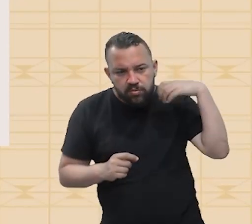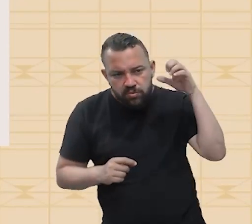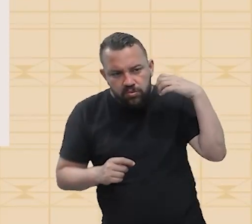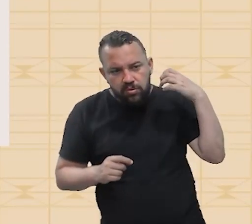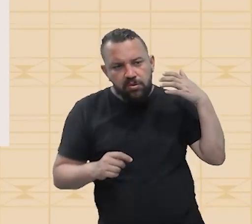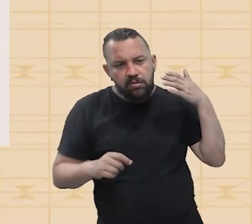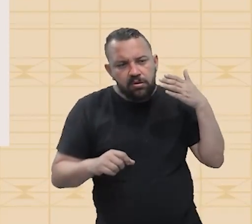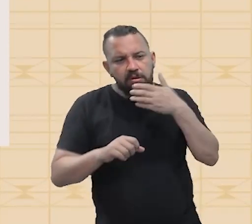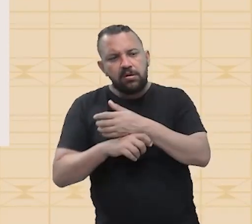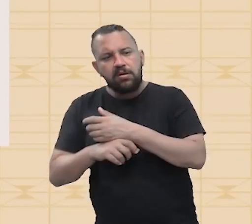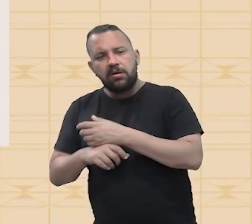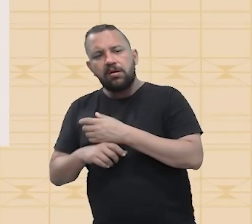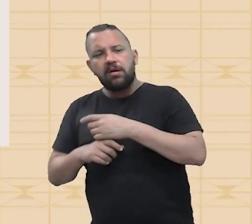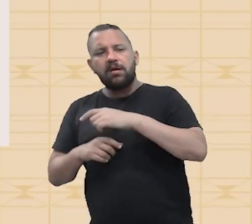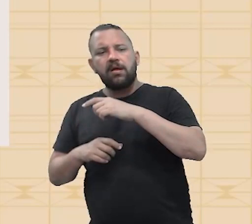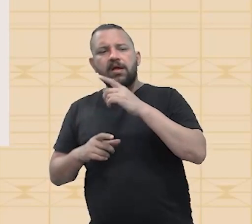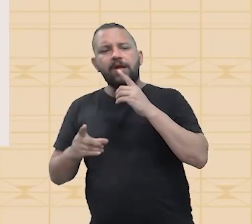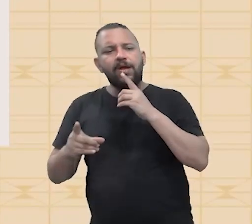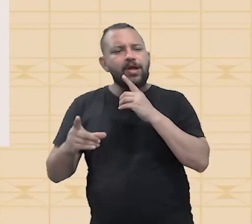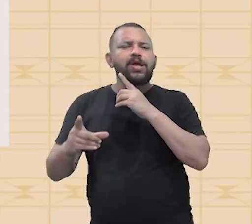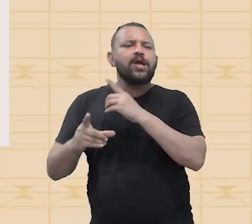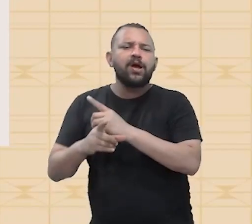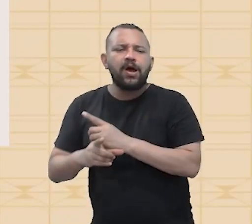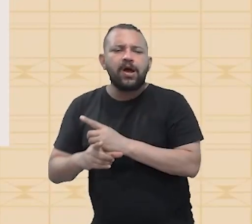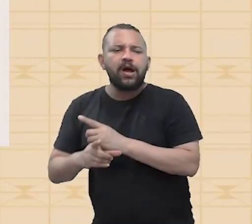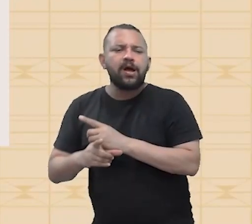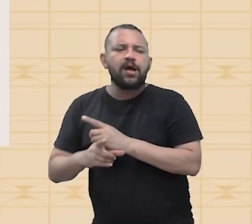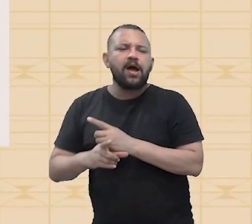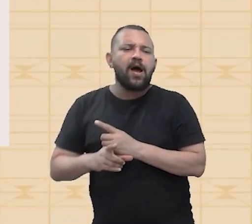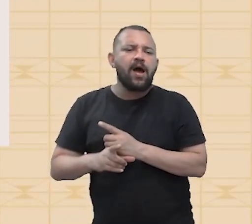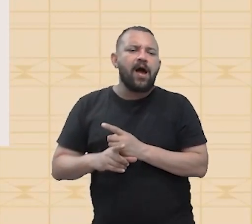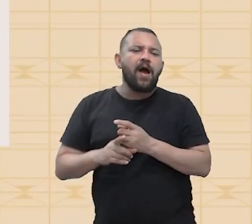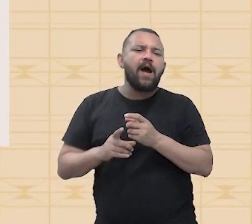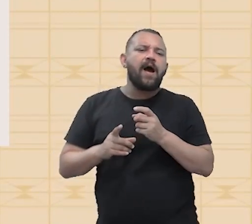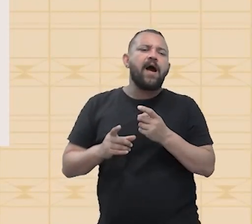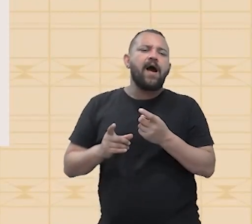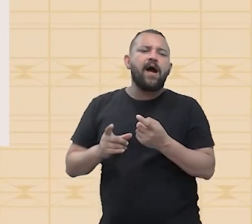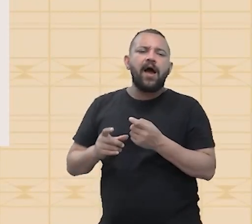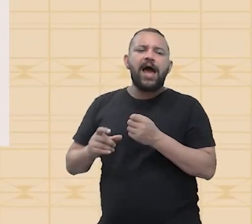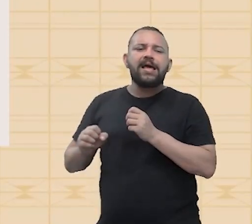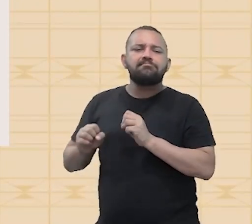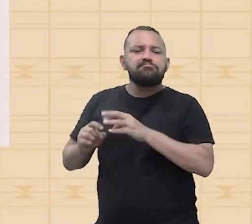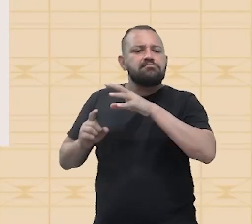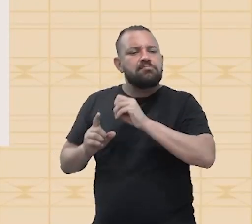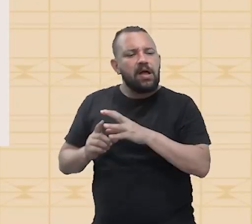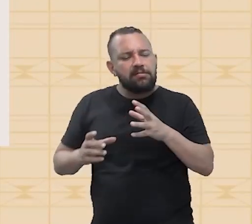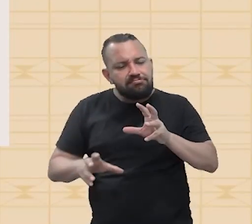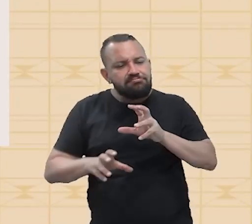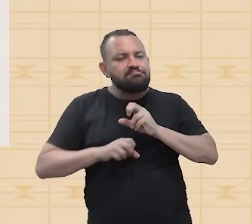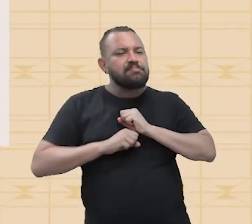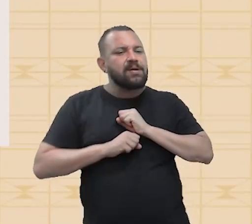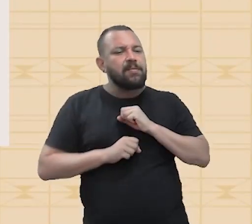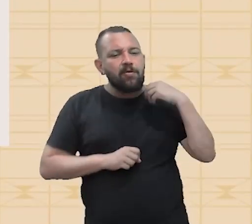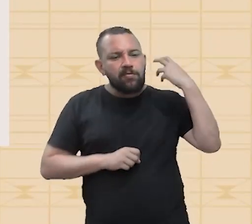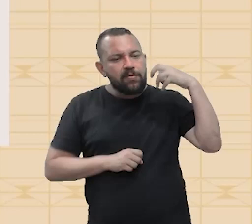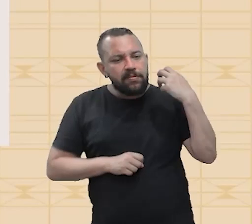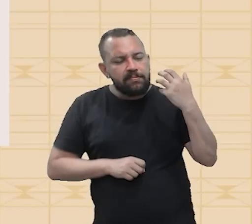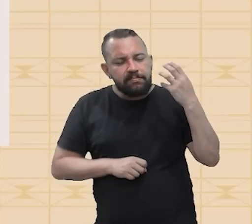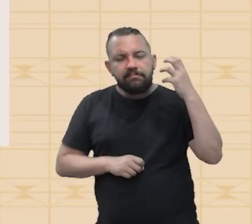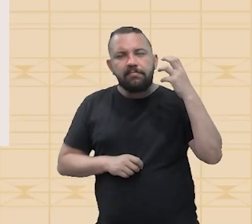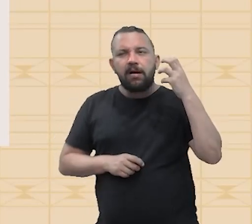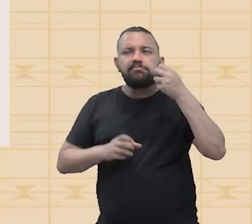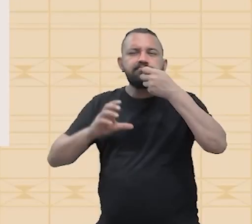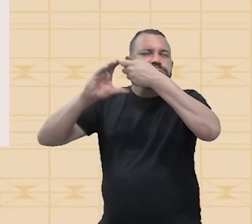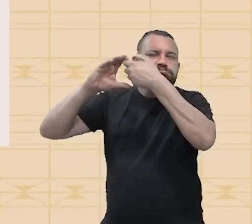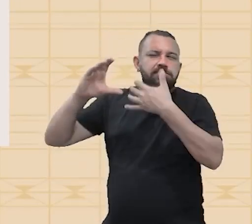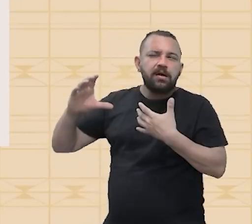refletido, ele vai identificar a intenção, ou seja, a intensidade recebida do som. E isso ele vai classificar por